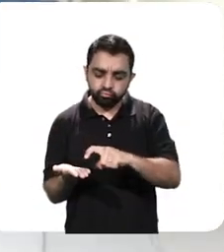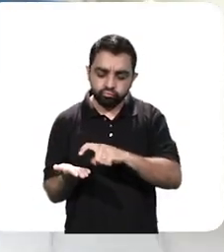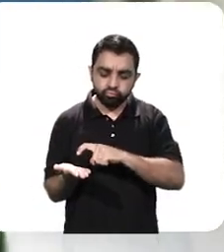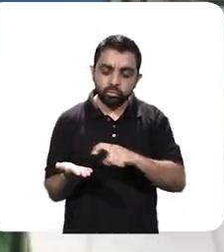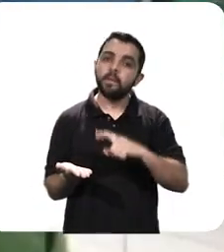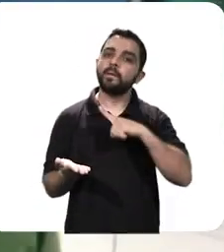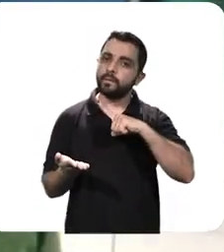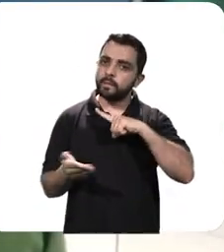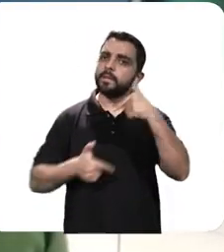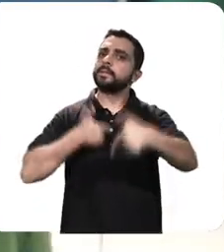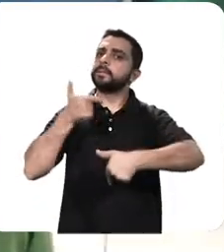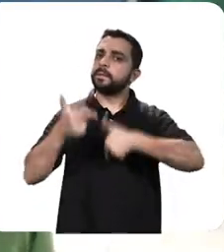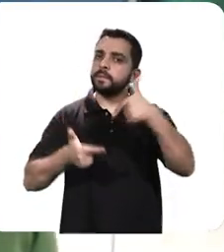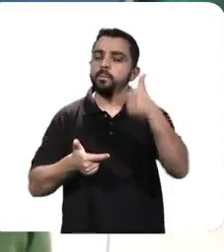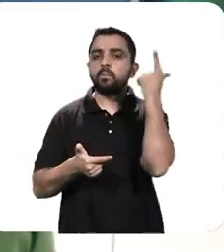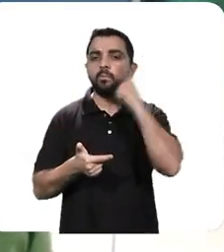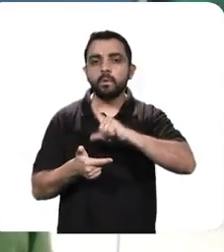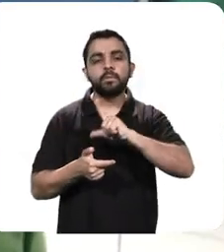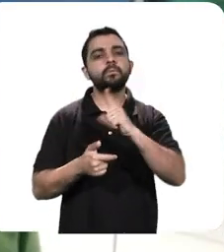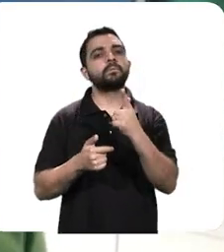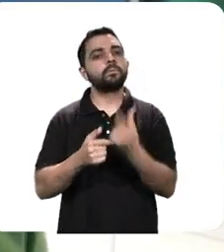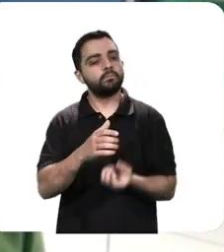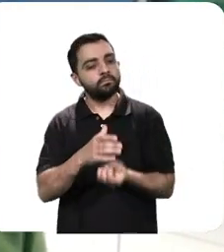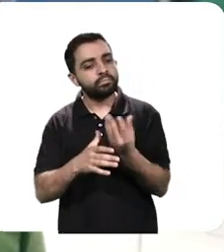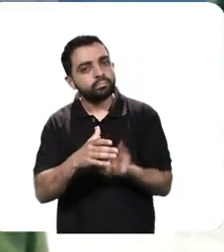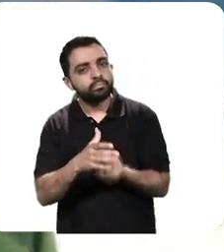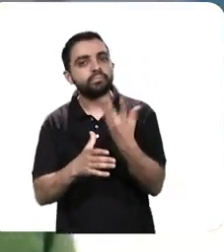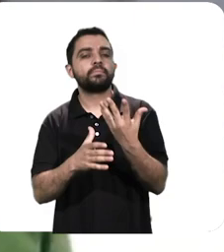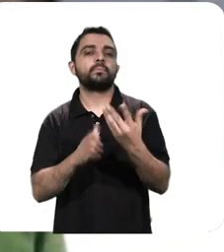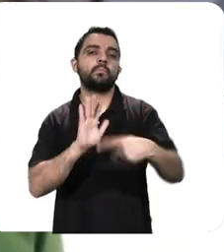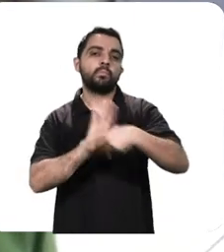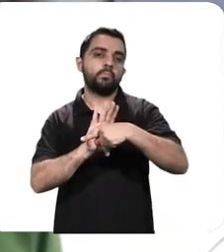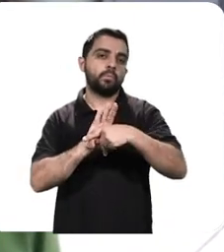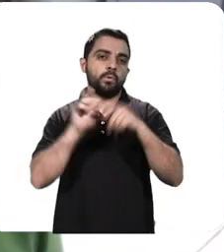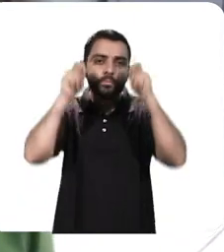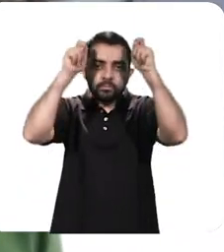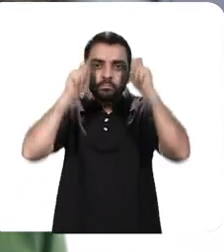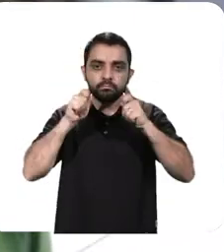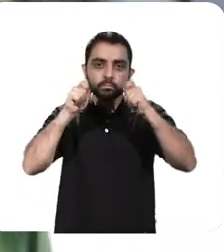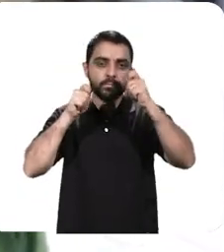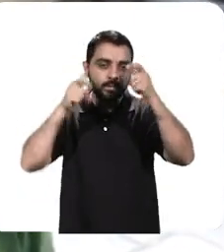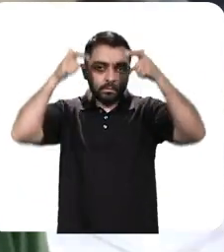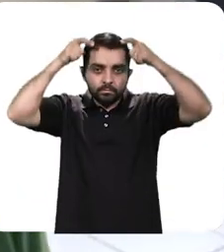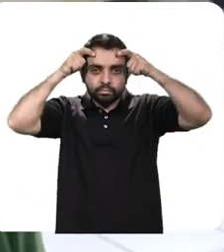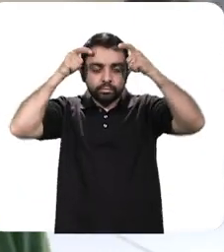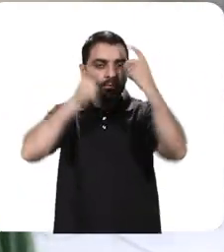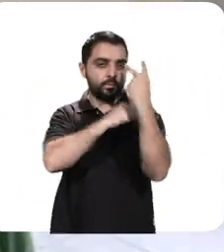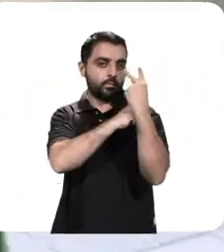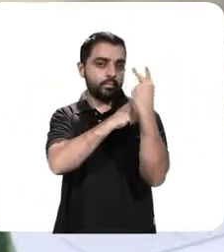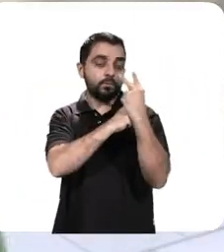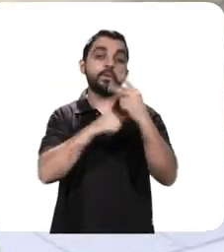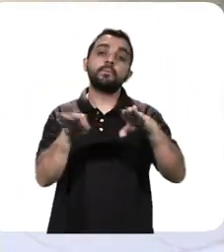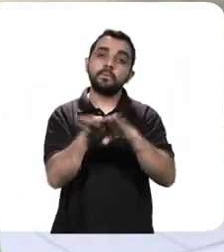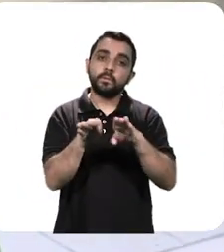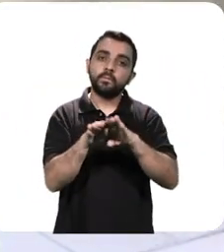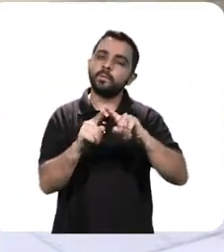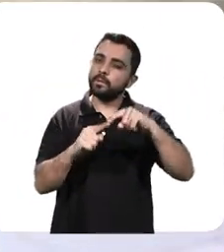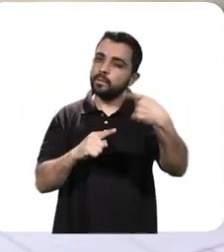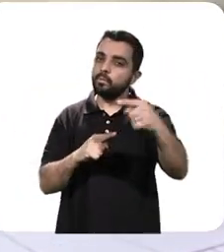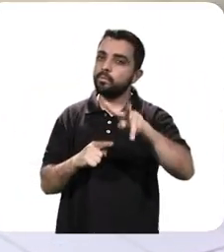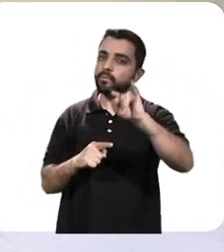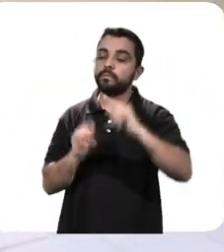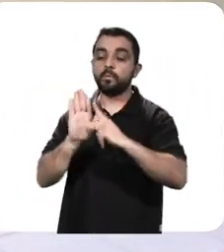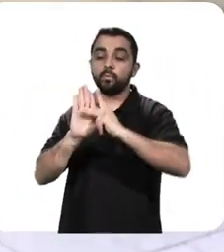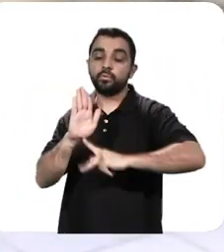está trabalhando forte nessa questão da impressão, principalmente das máscaras. E depois também iremos trabalhar no